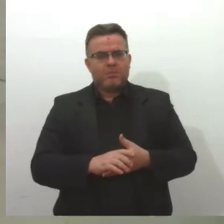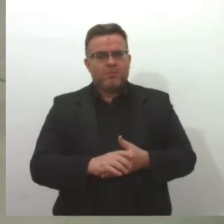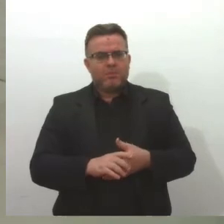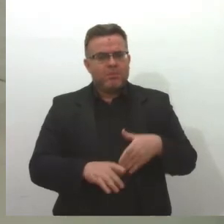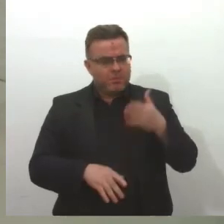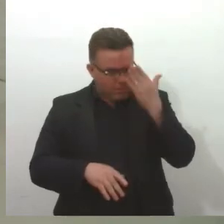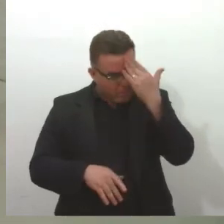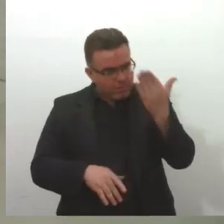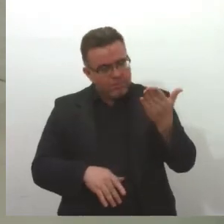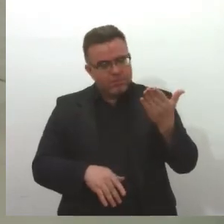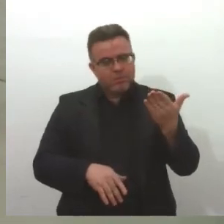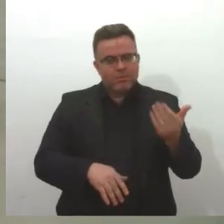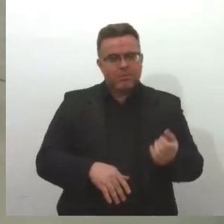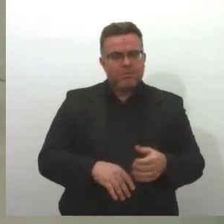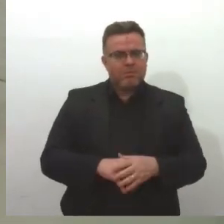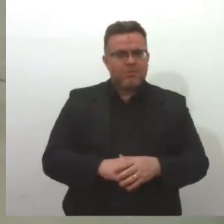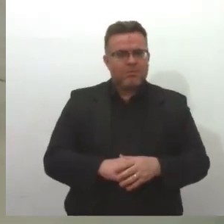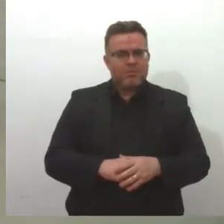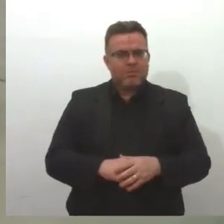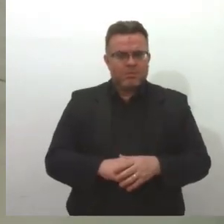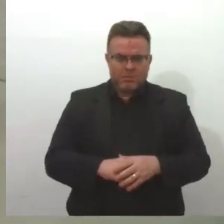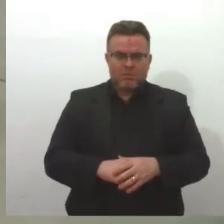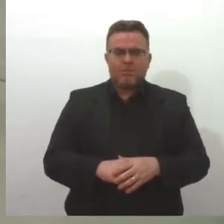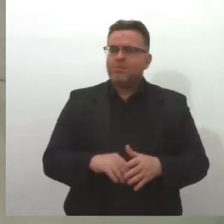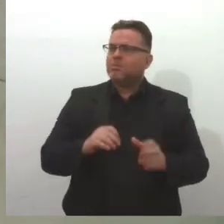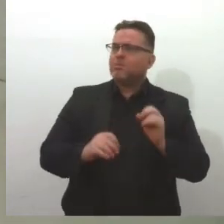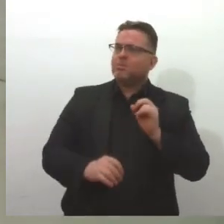Agradeço, e coloco a sua disposição sempre. Ok, muito obrigada. Tchau, tchau. Tchau. Tchau.